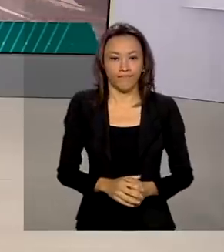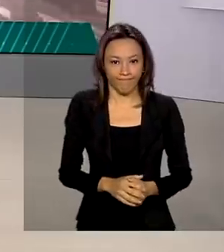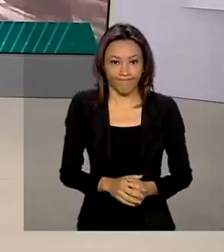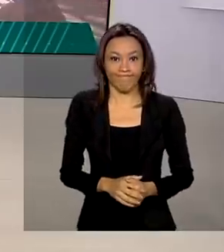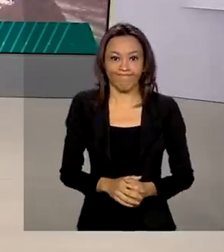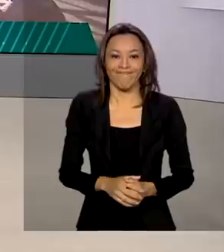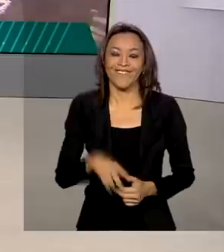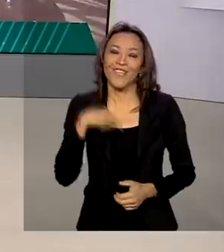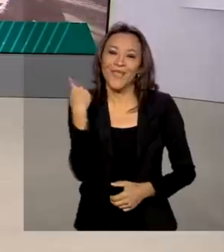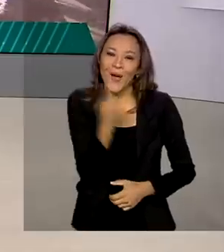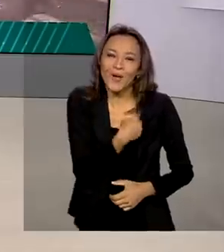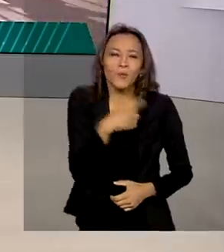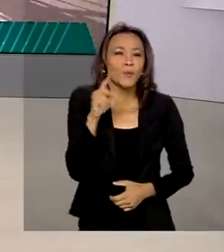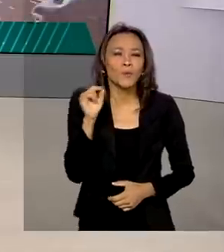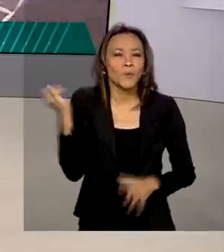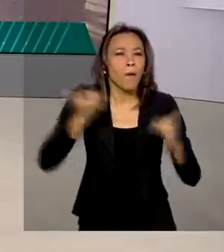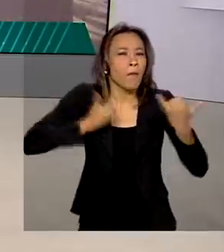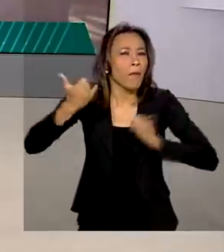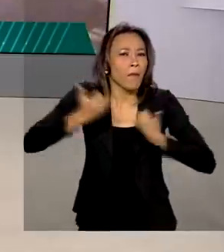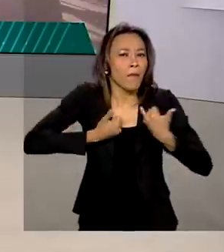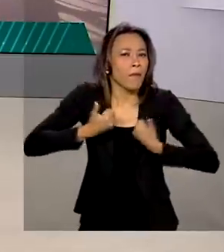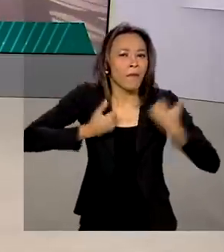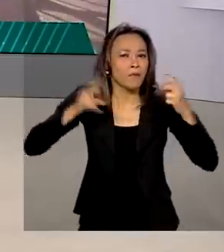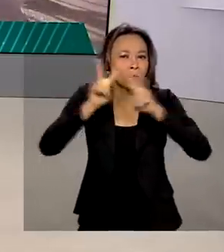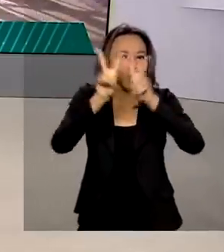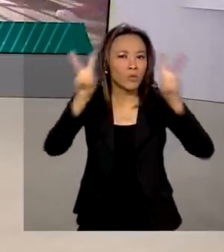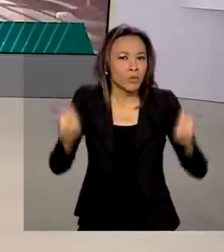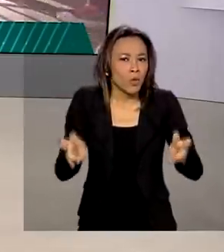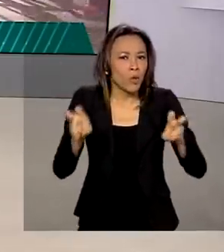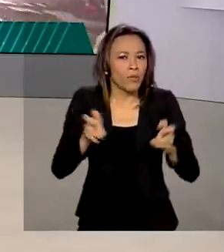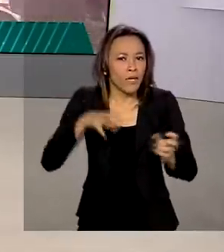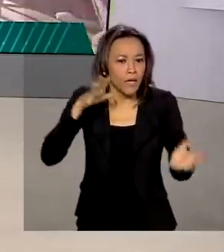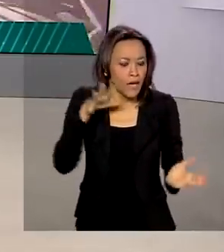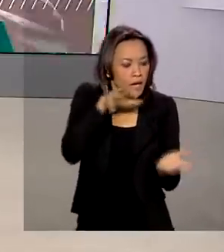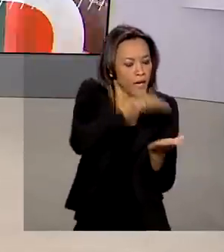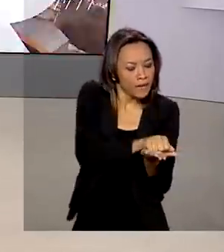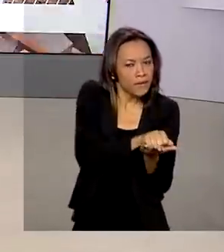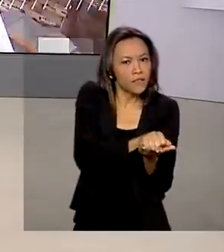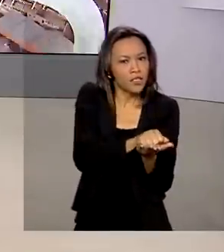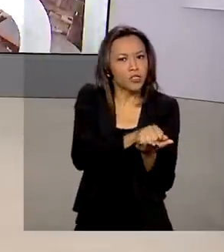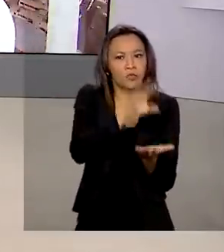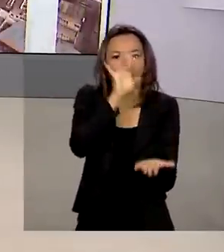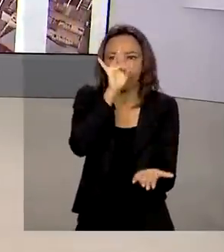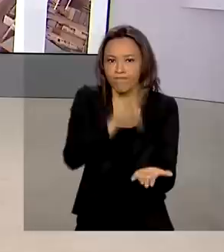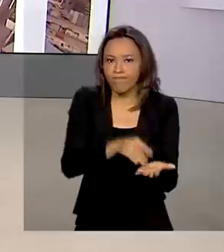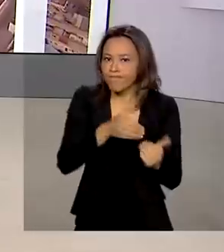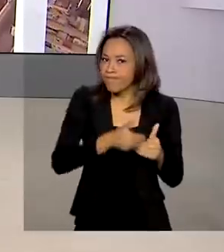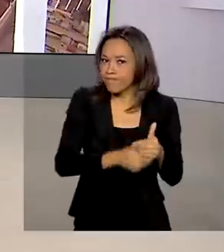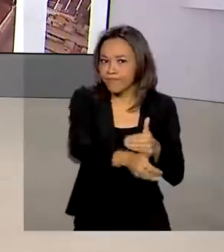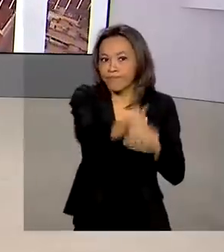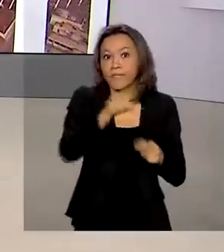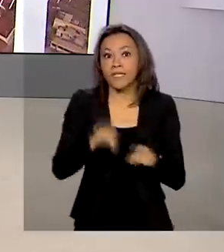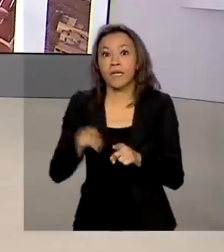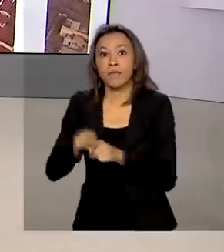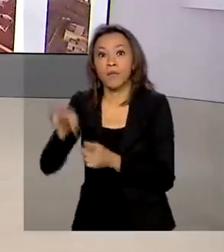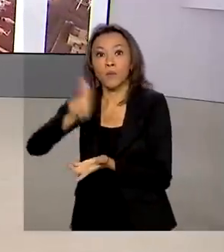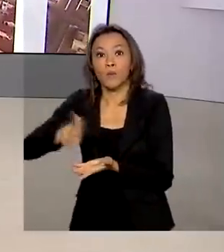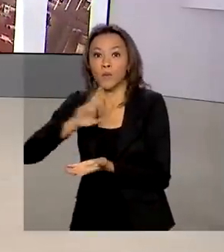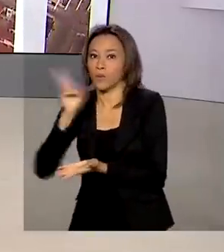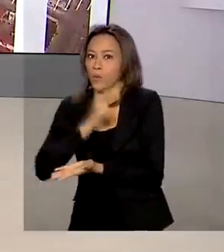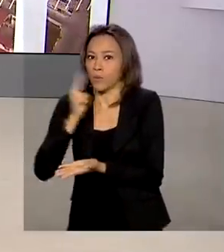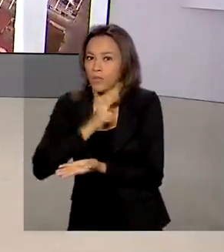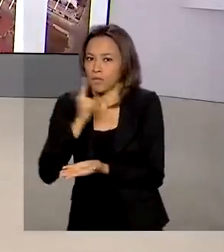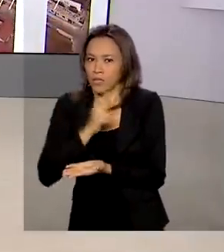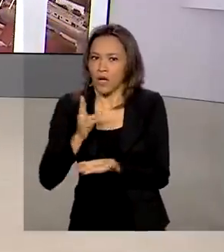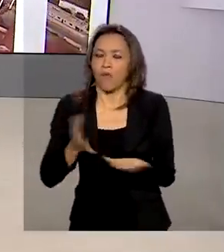Estamos ouvindo muito, nos últimos dias, falar em registro definitivo e uso emergencial da vacina contra a covid-19. No